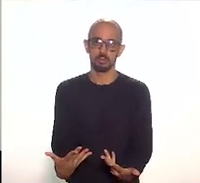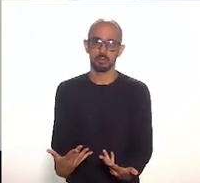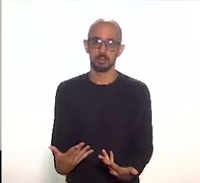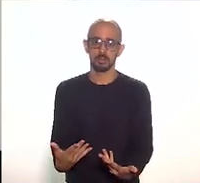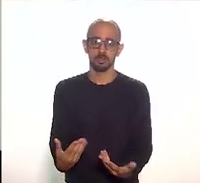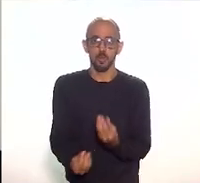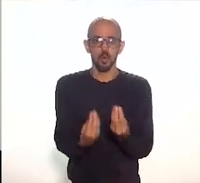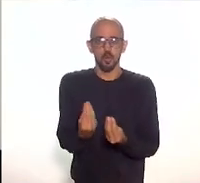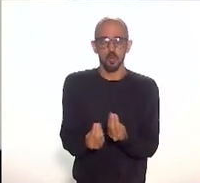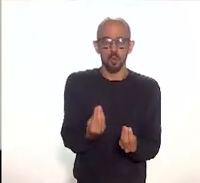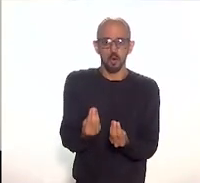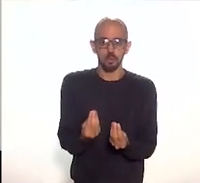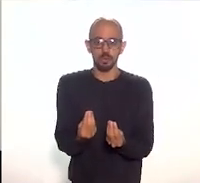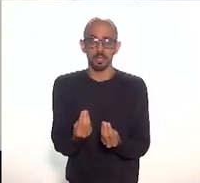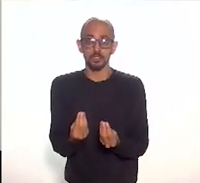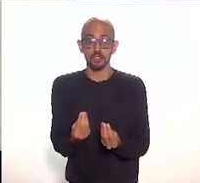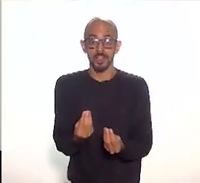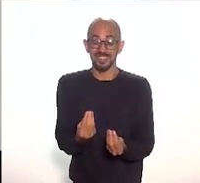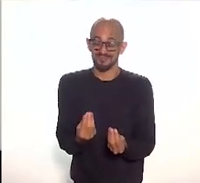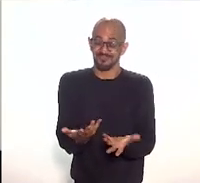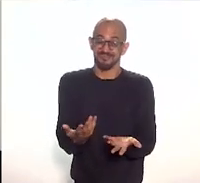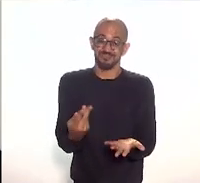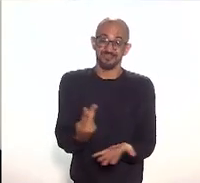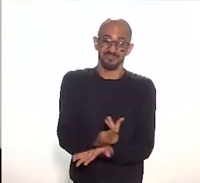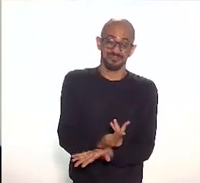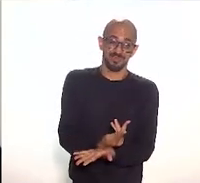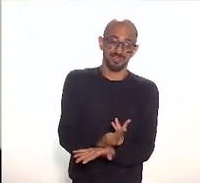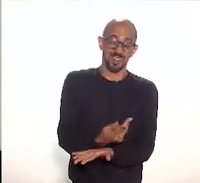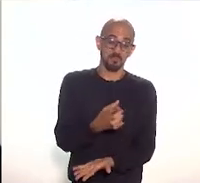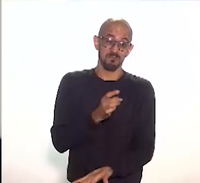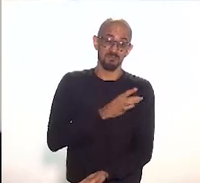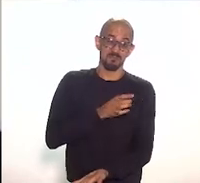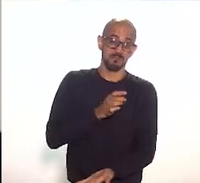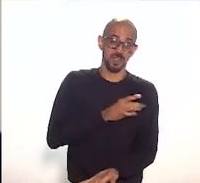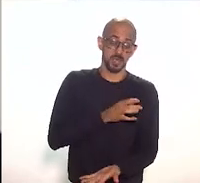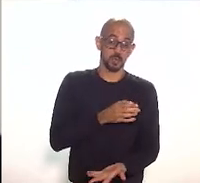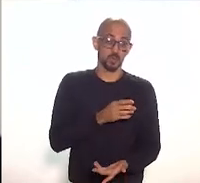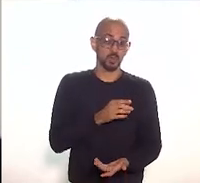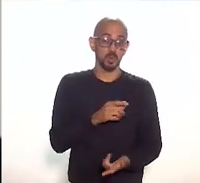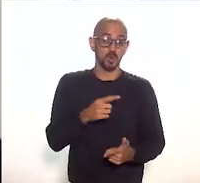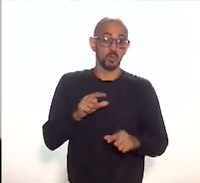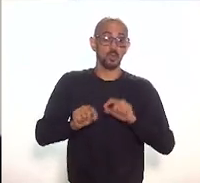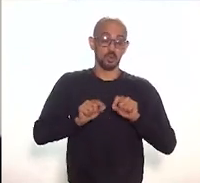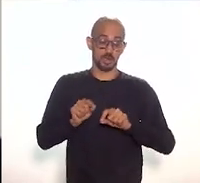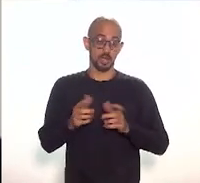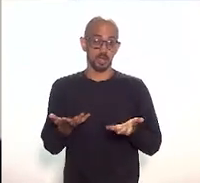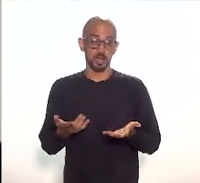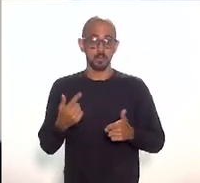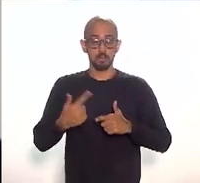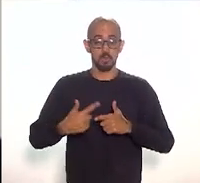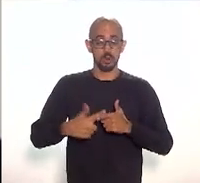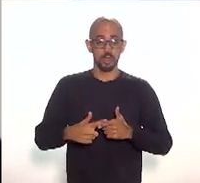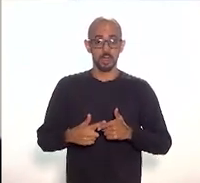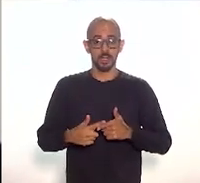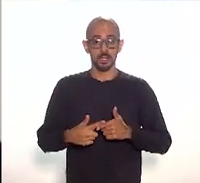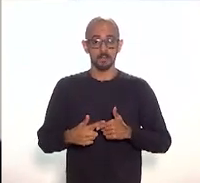dá um certo temor em relação a isso? Em relação a